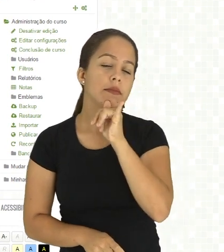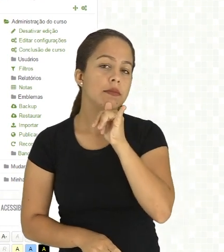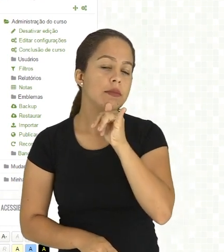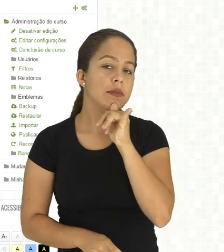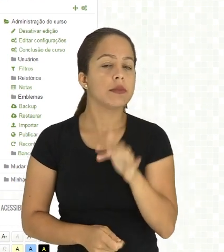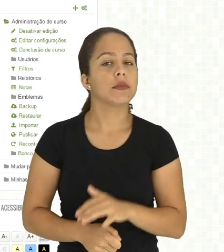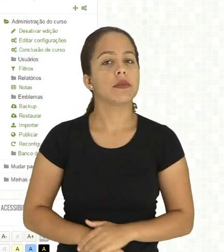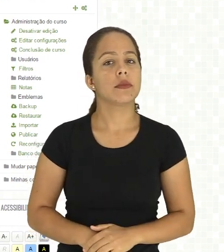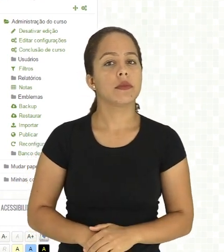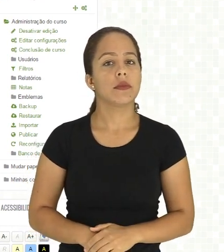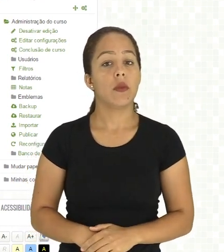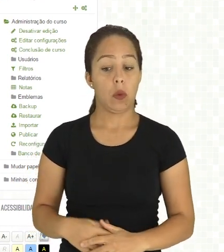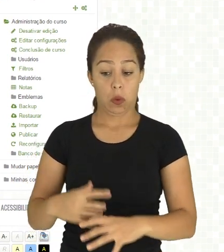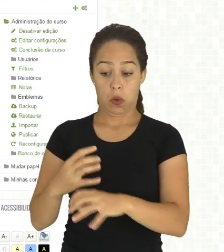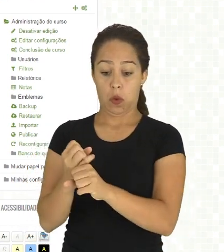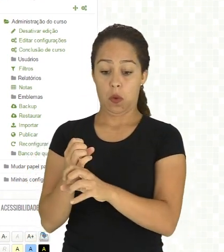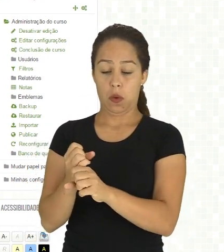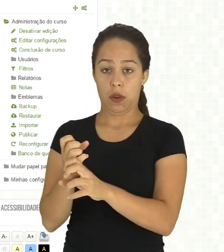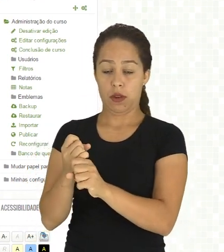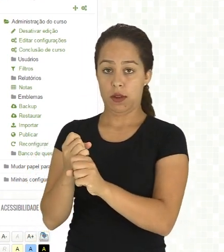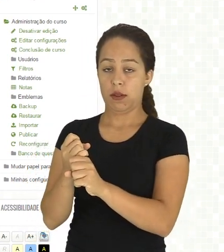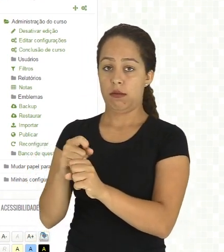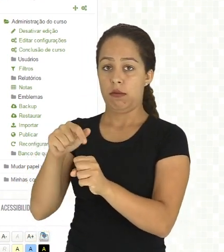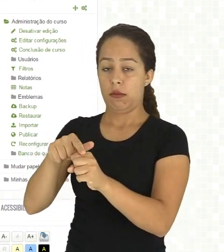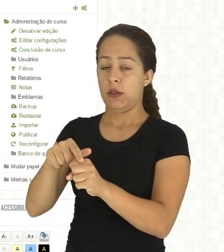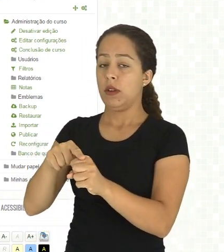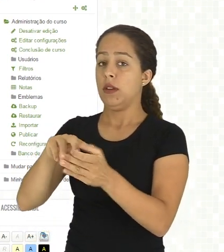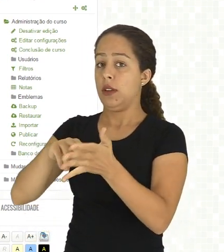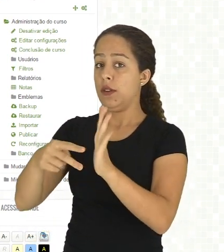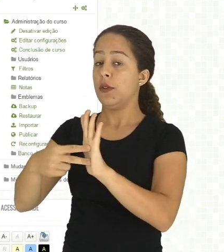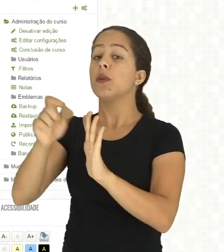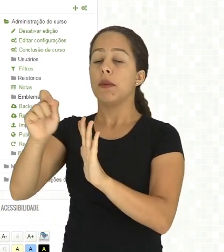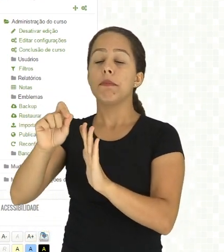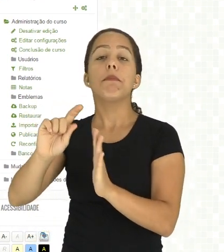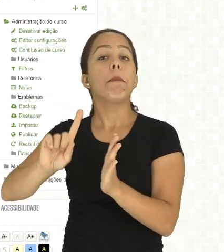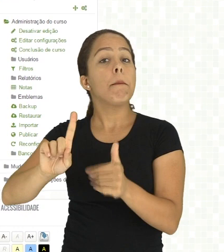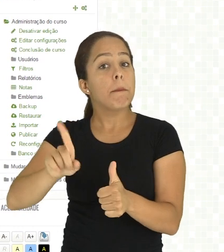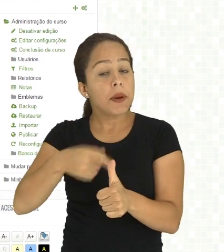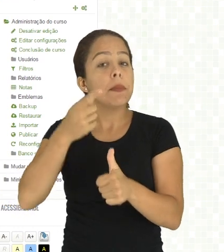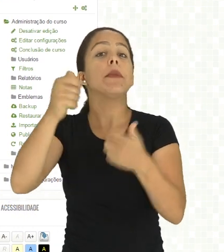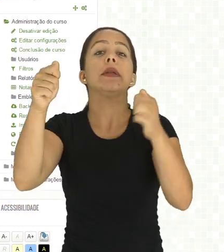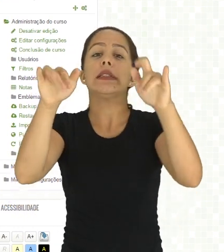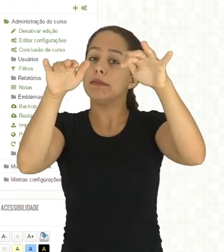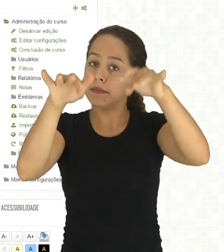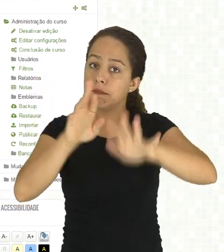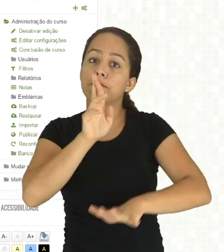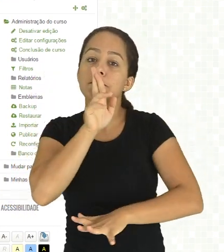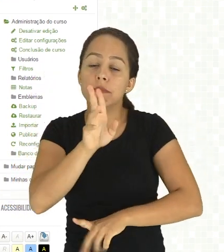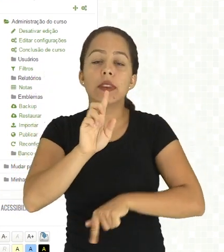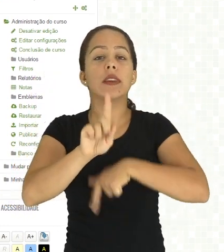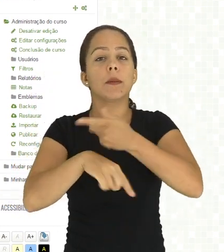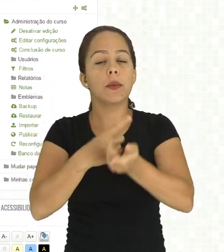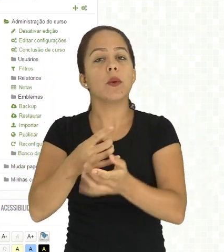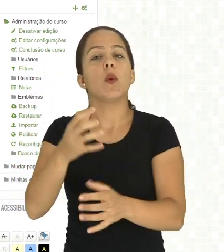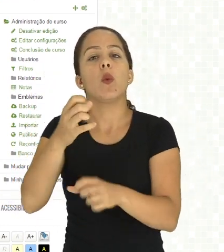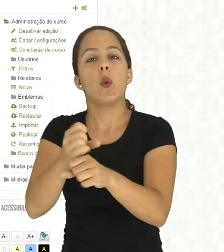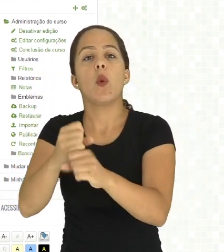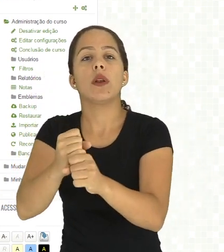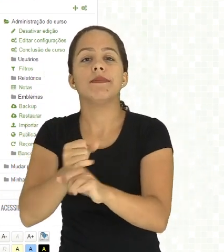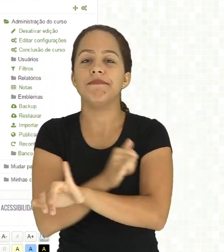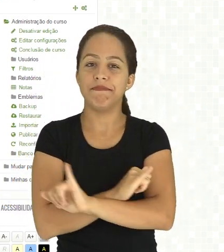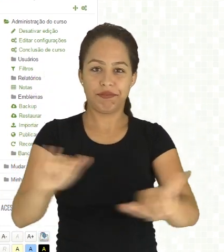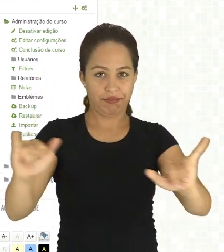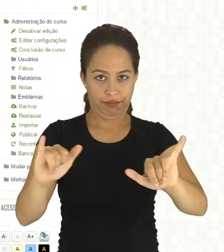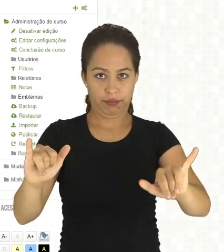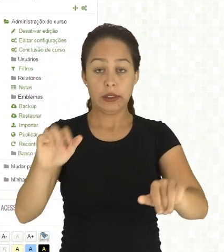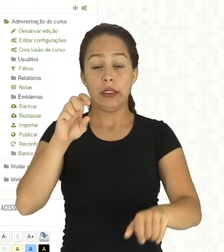Então, por exemplo, aqui. A nota, ele vai receber após realizar a sua tentativa, nesse caso. Se você não quer que ele